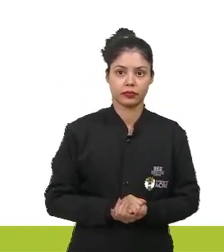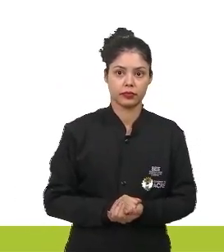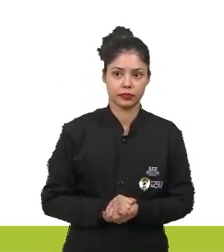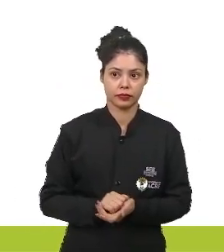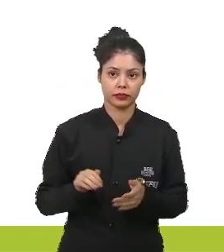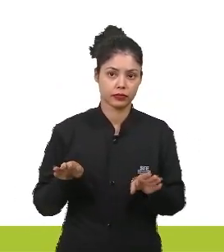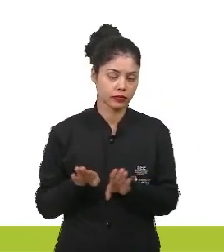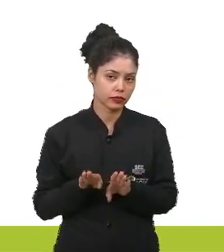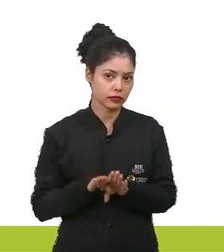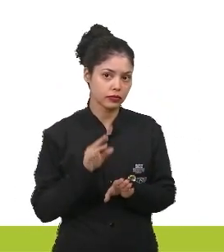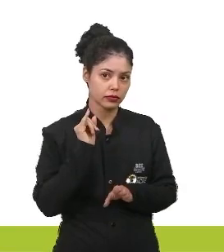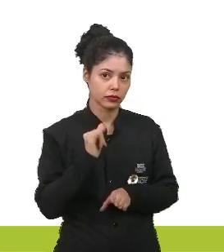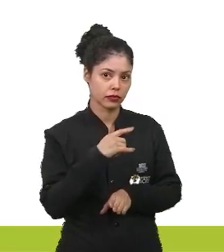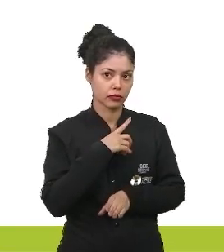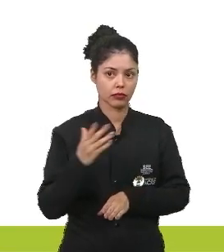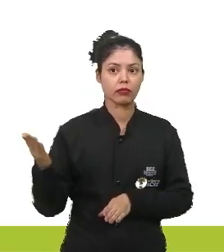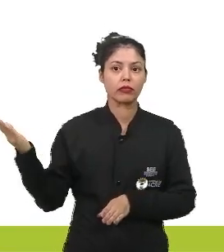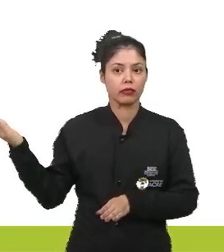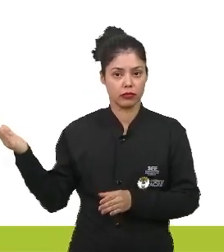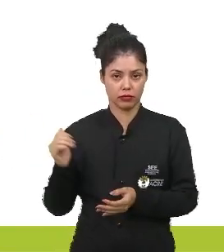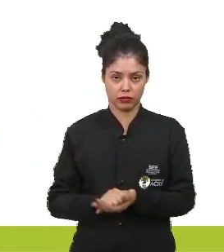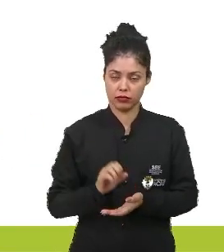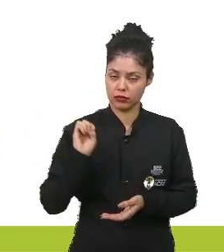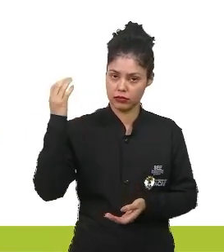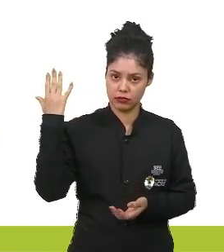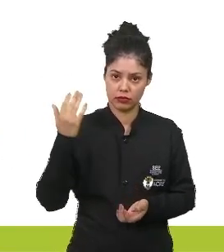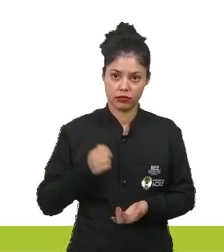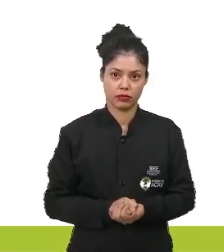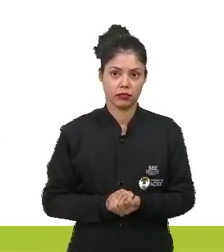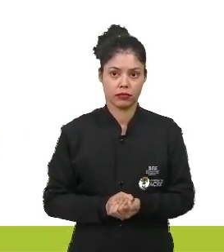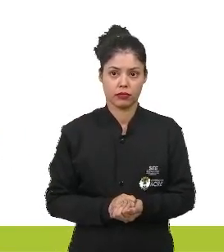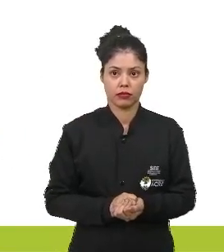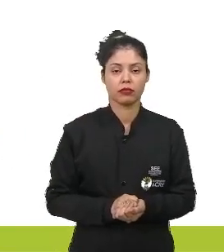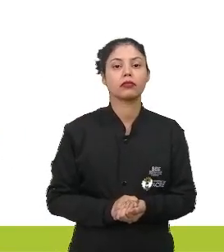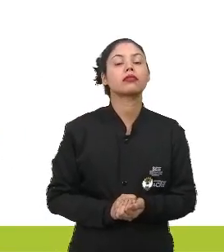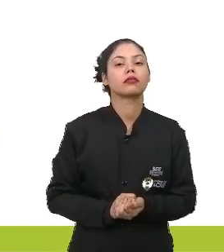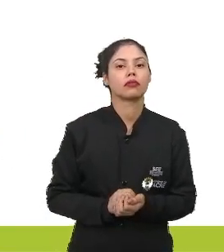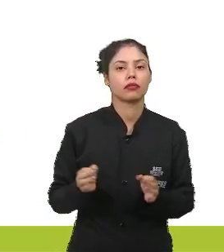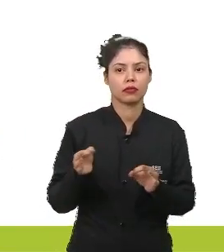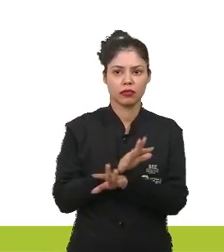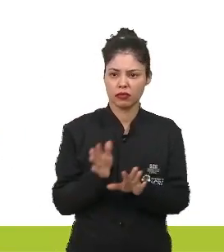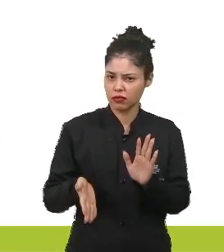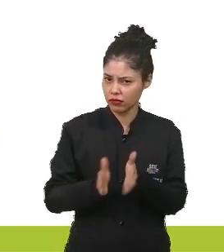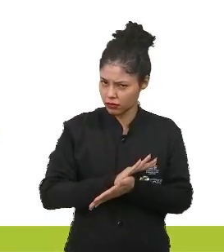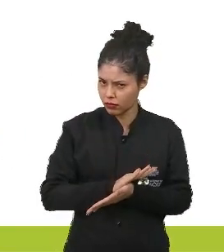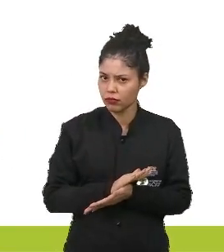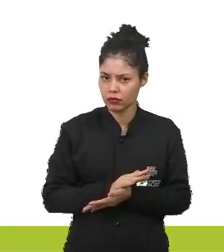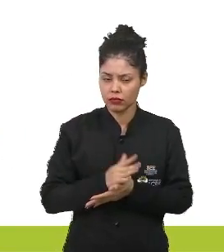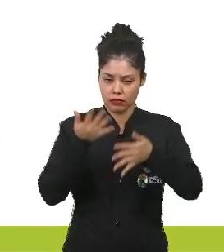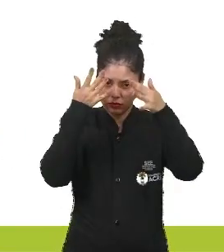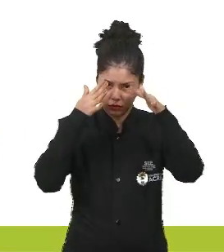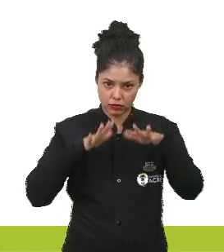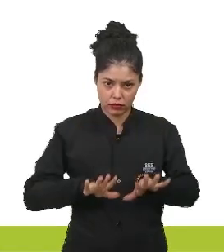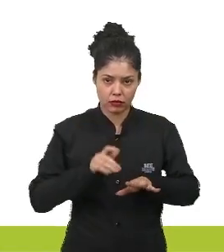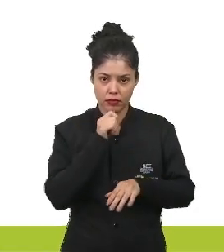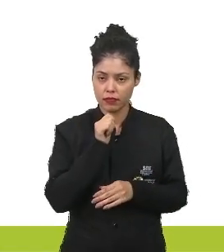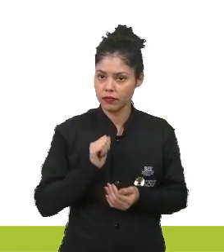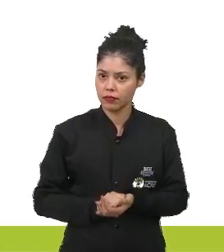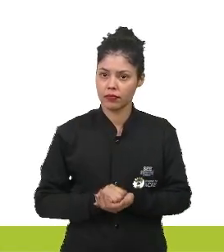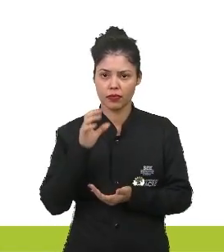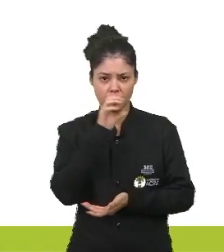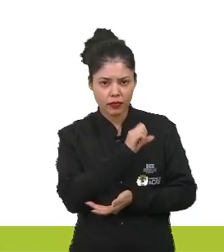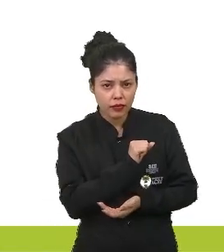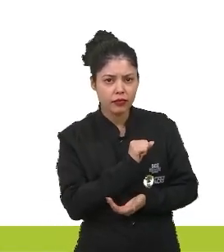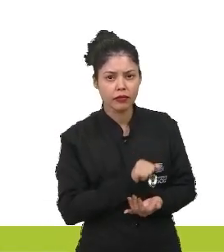se isso aqui tivesse sido causado por um desastre natural, de repente, durante